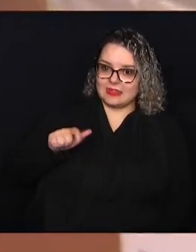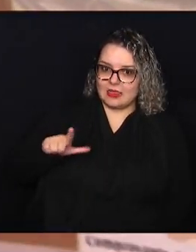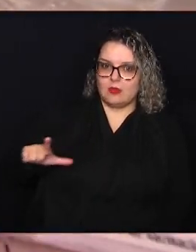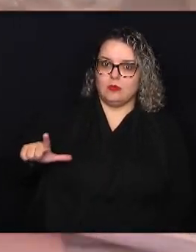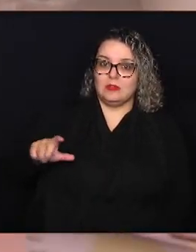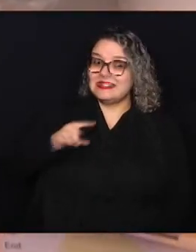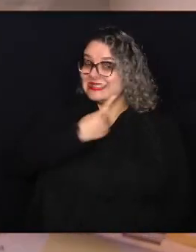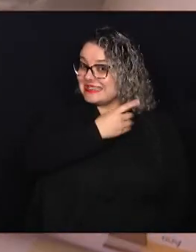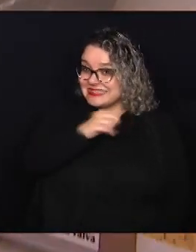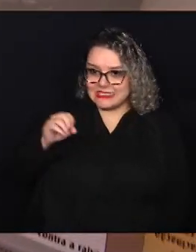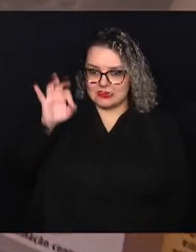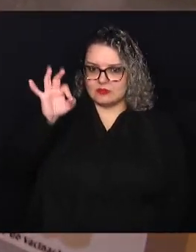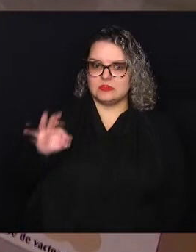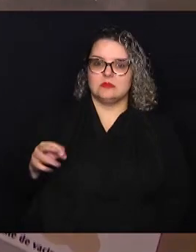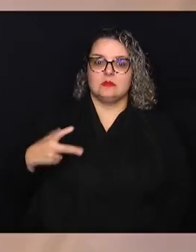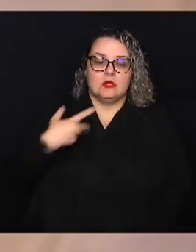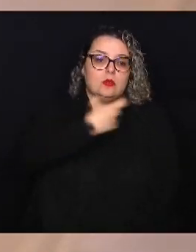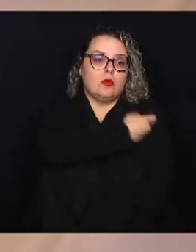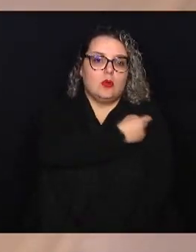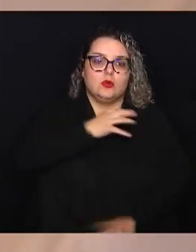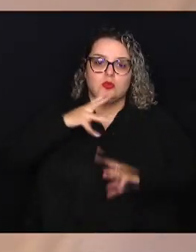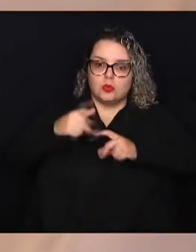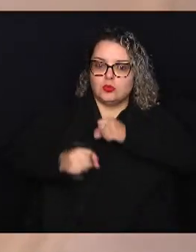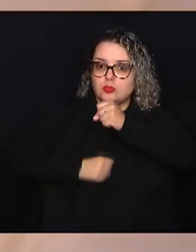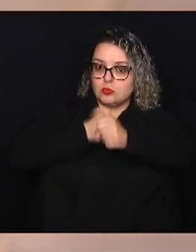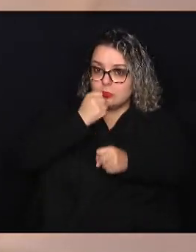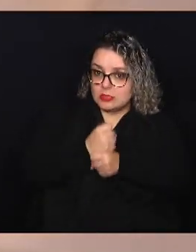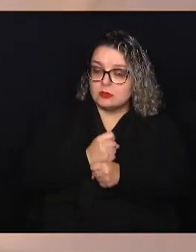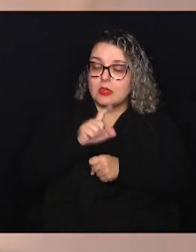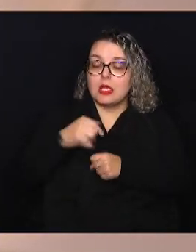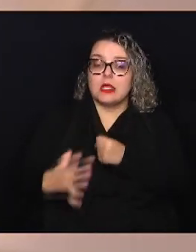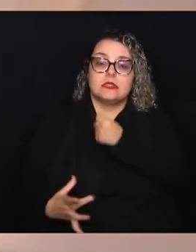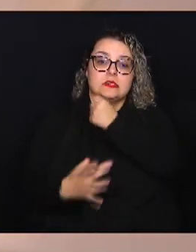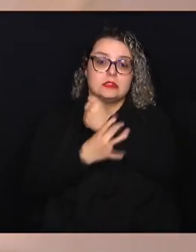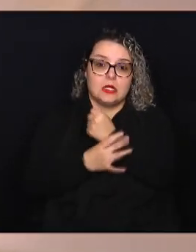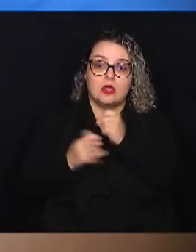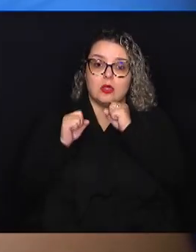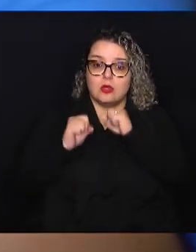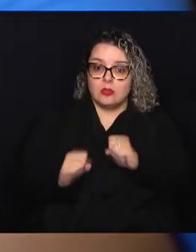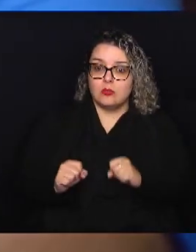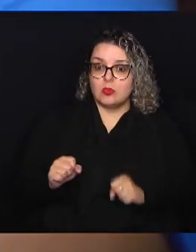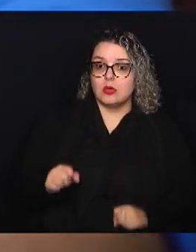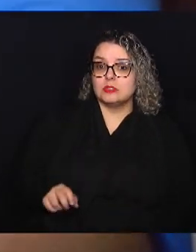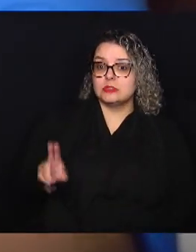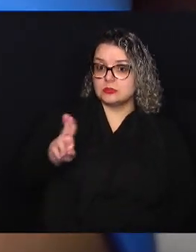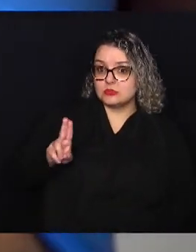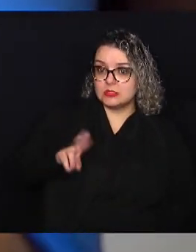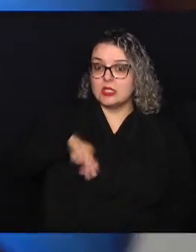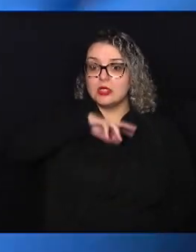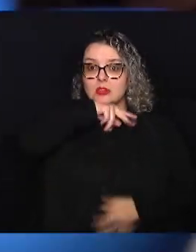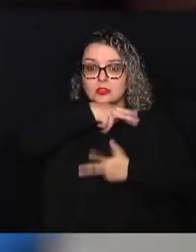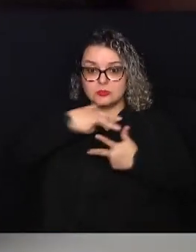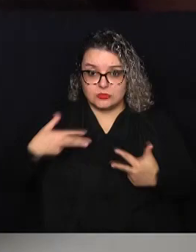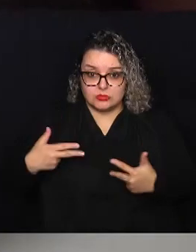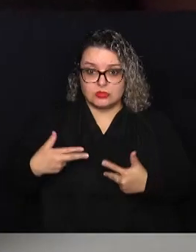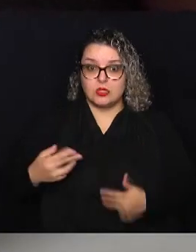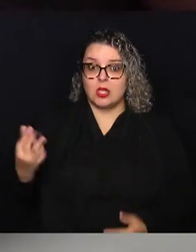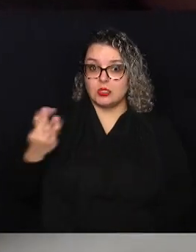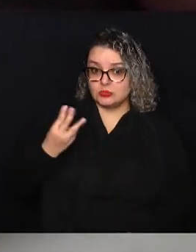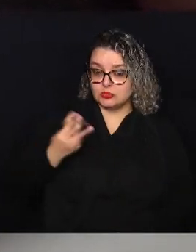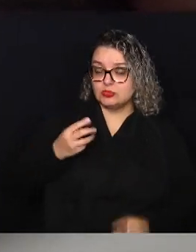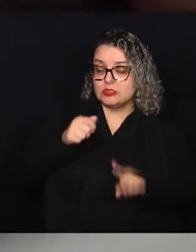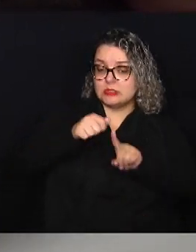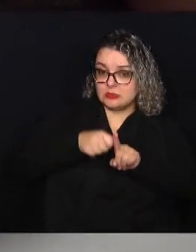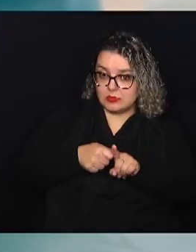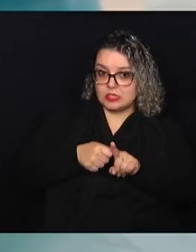vacina está disponível o ano inteiro, é segura e pode ser aplicada nos animais a partir do terceiro mês